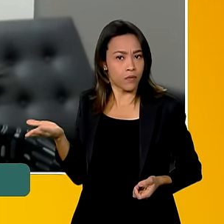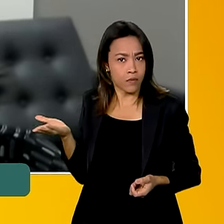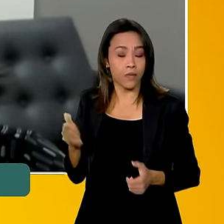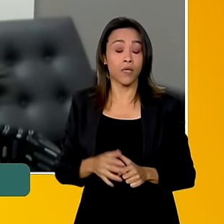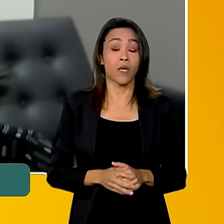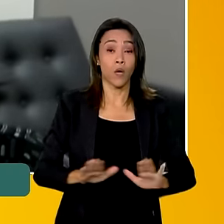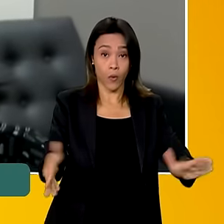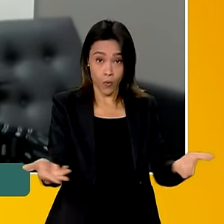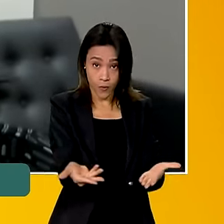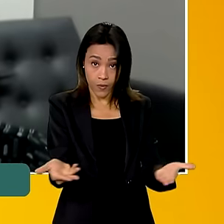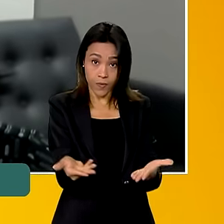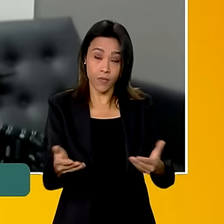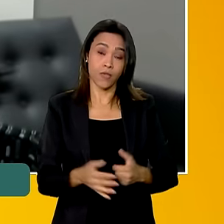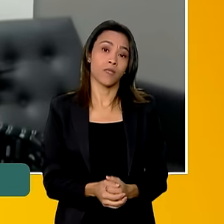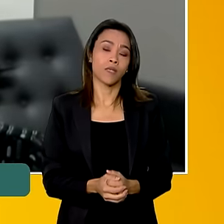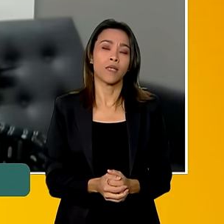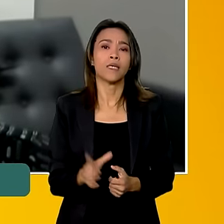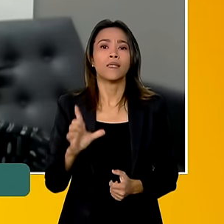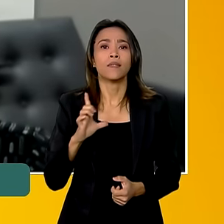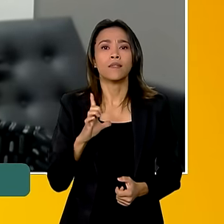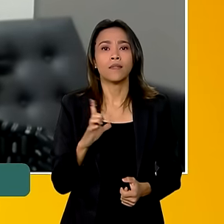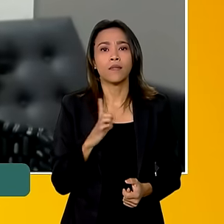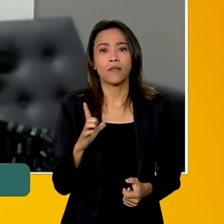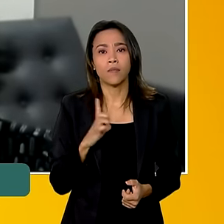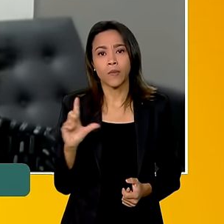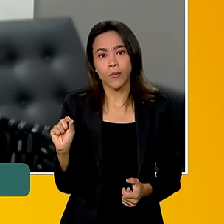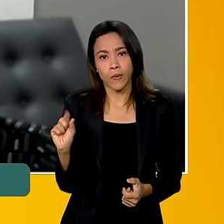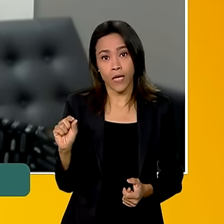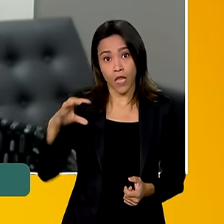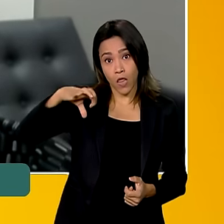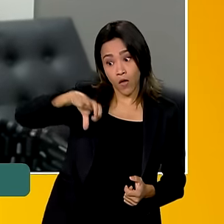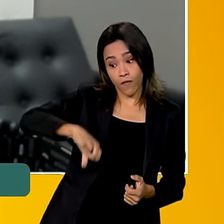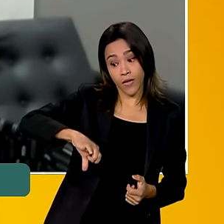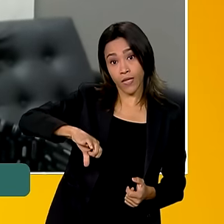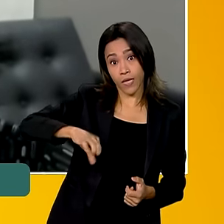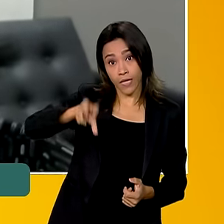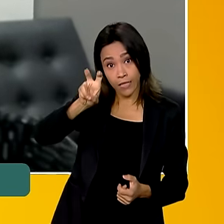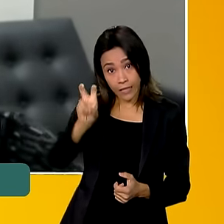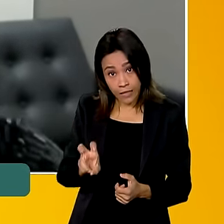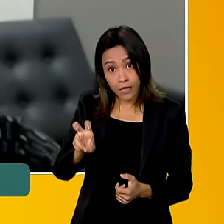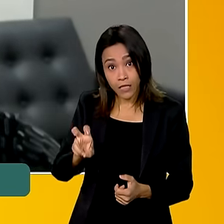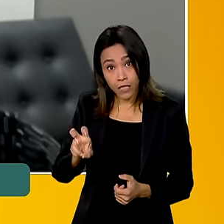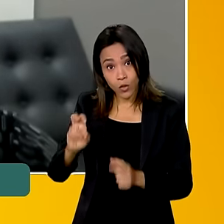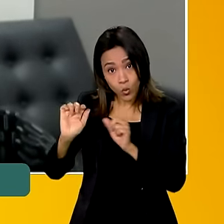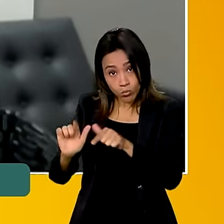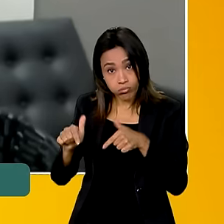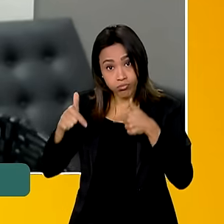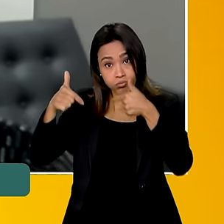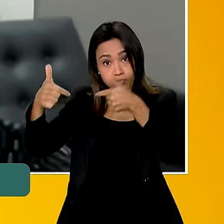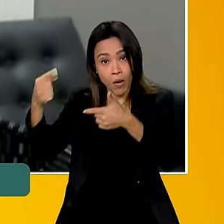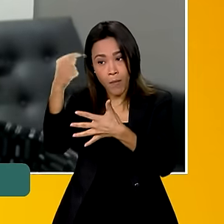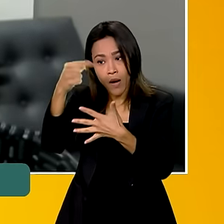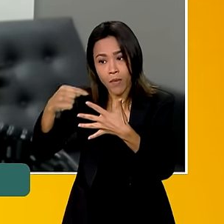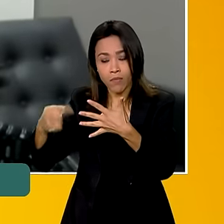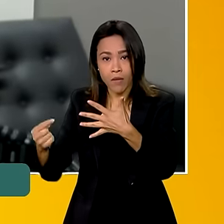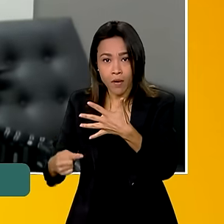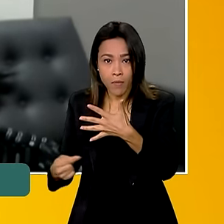a gente está numa condição de que das 95 ações da primeira etapa do plano,